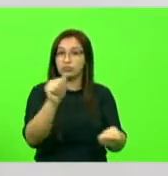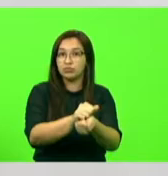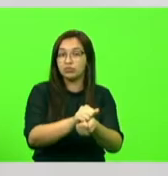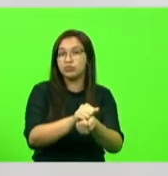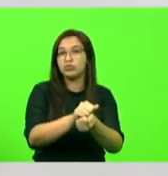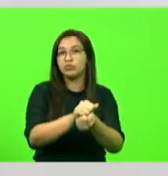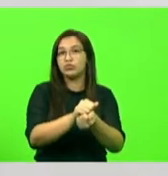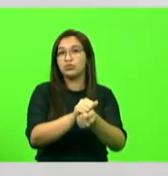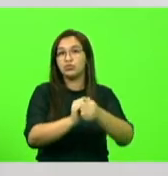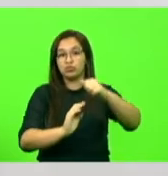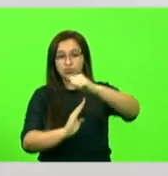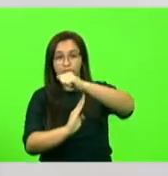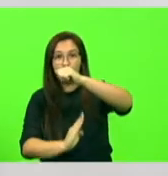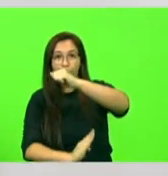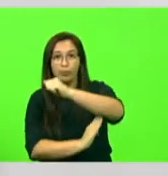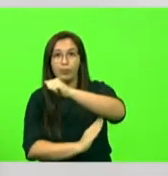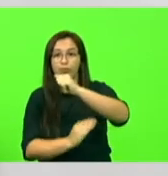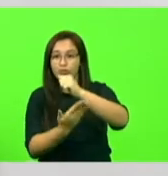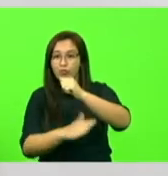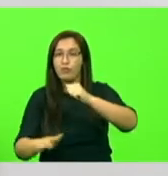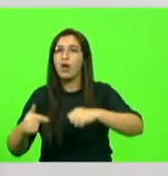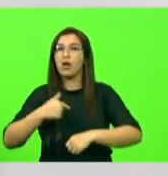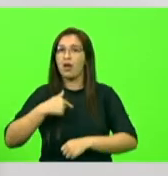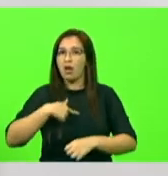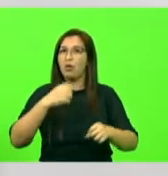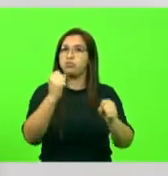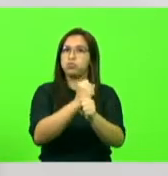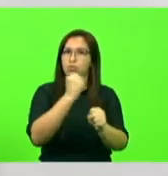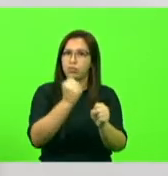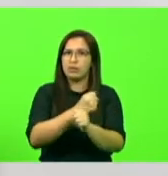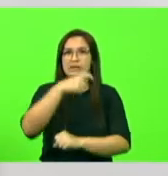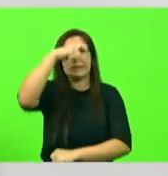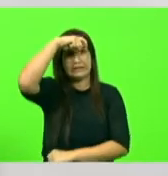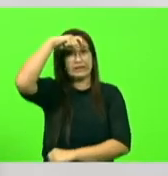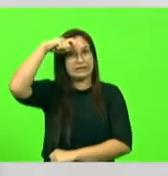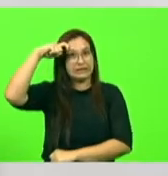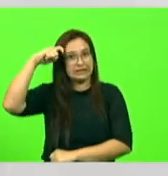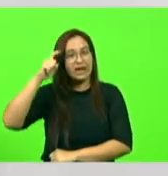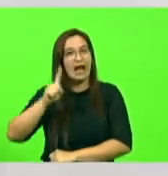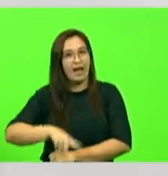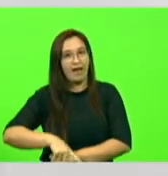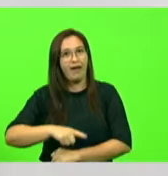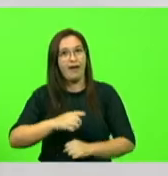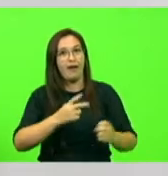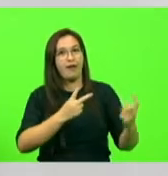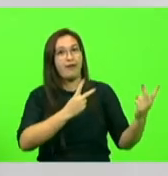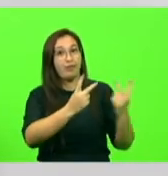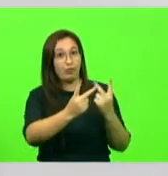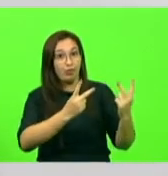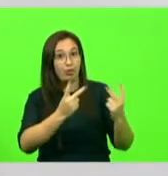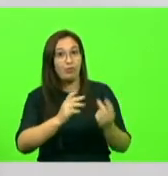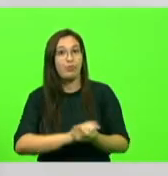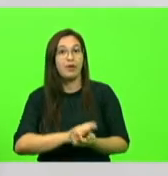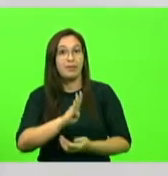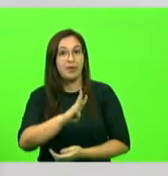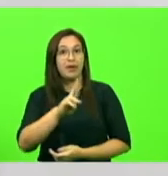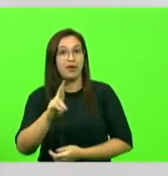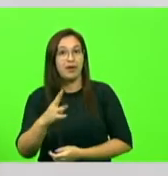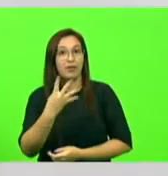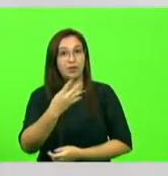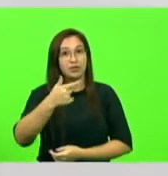do vale que eu construí com muito custo, que já é pista dupla que conecta na BR-470.